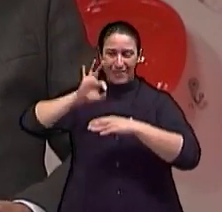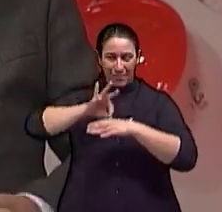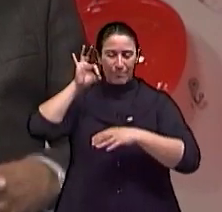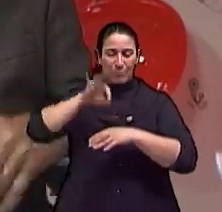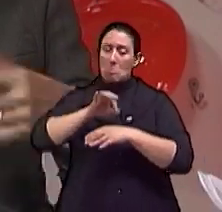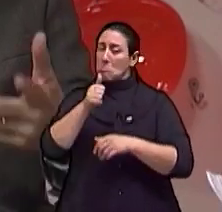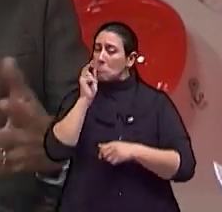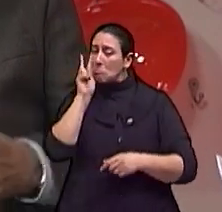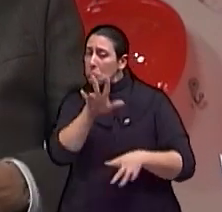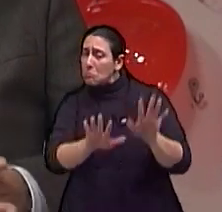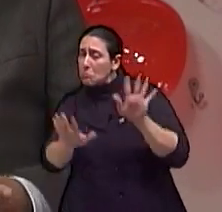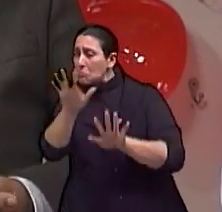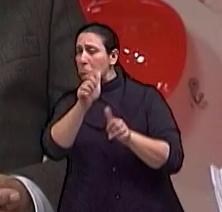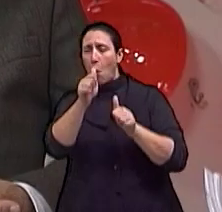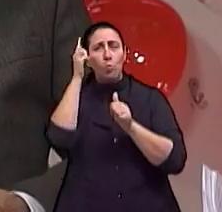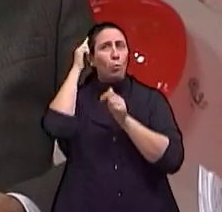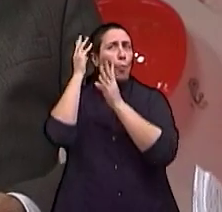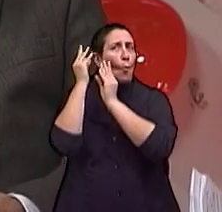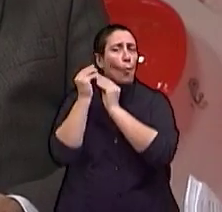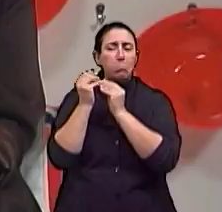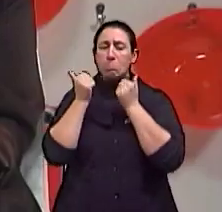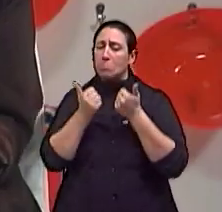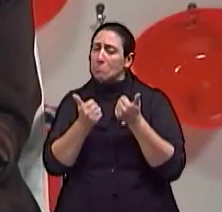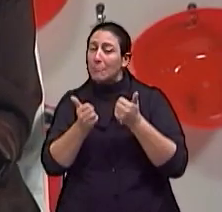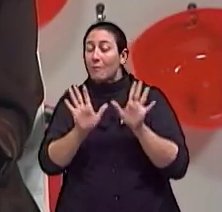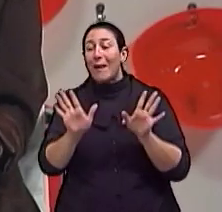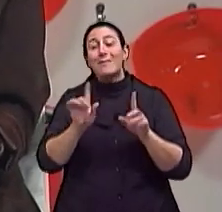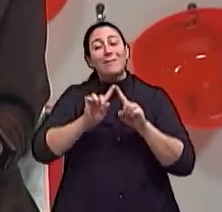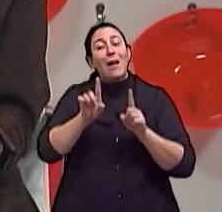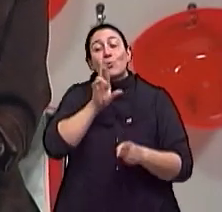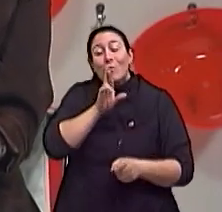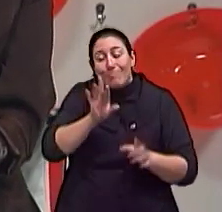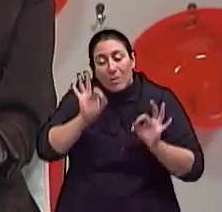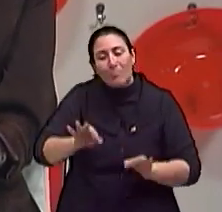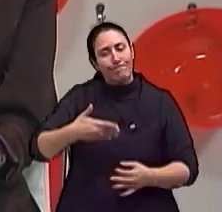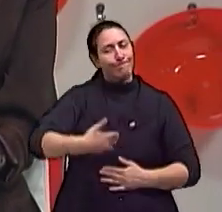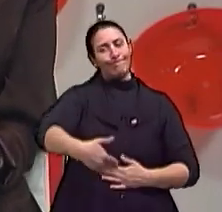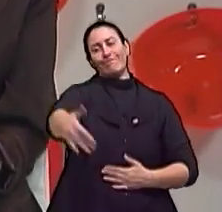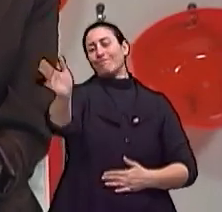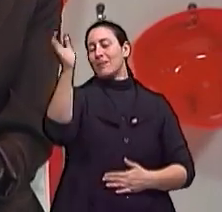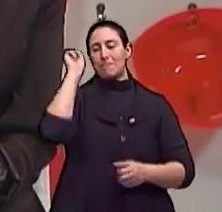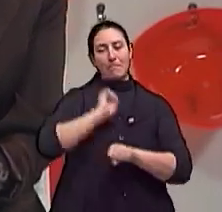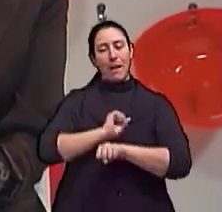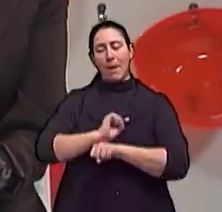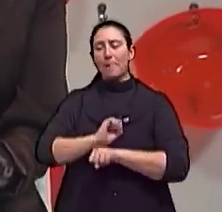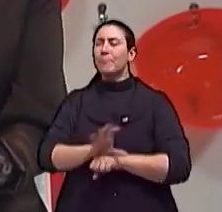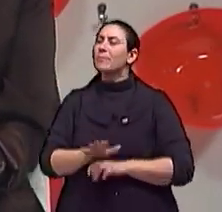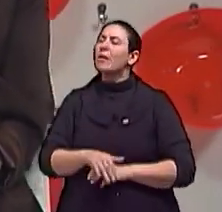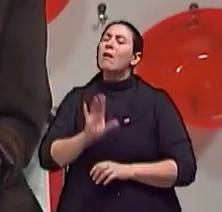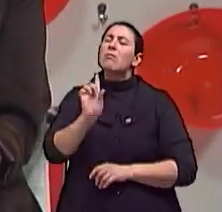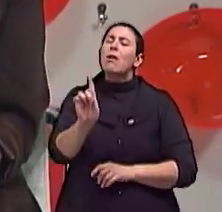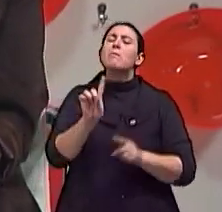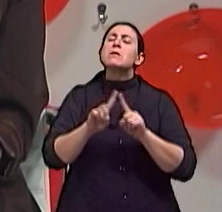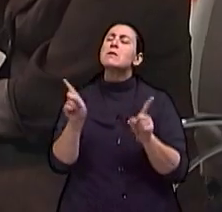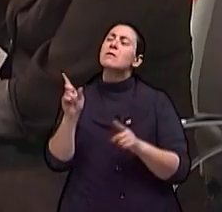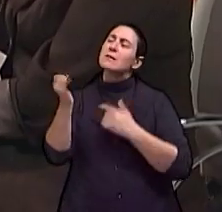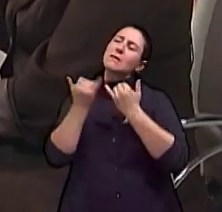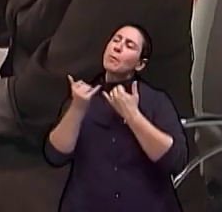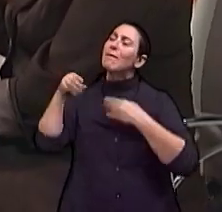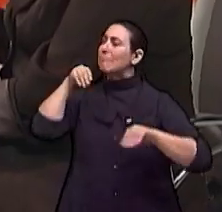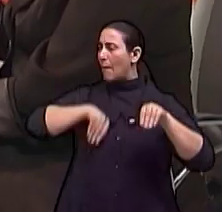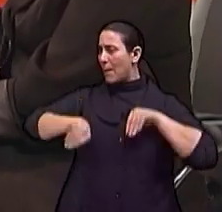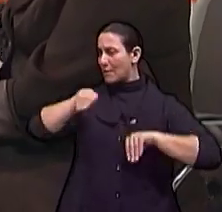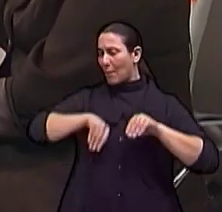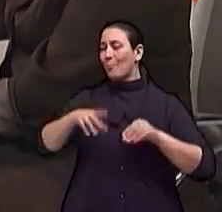adequado. Agora o resultado só daqui 5 Claro, com certeza, doutor. E as intervenções para a depressão fora do país? Por exemplo,